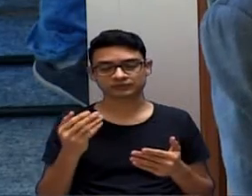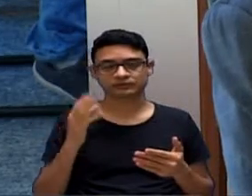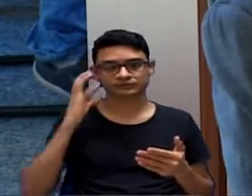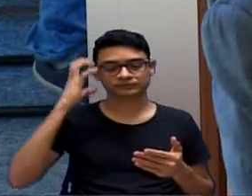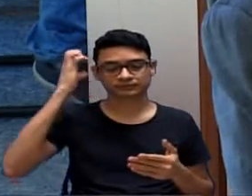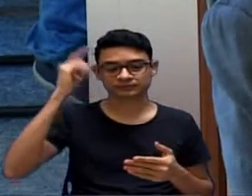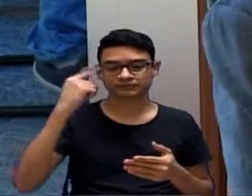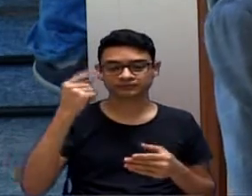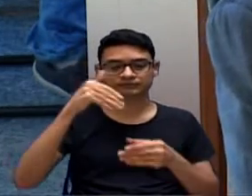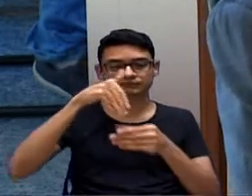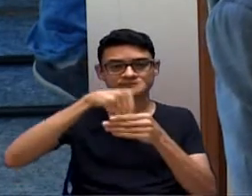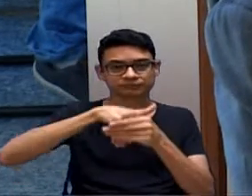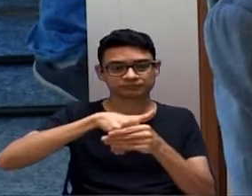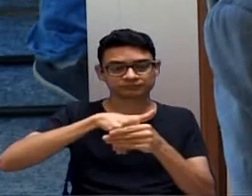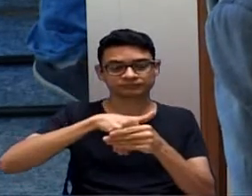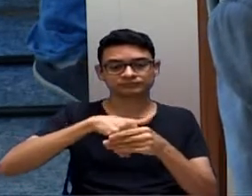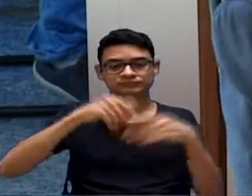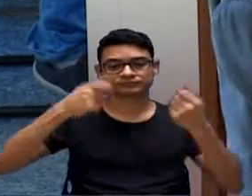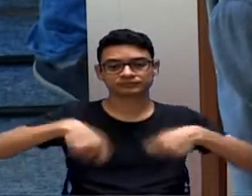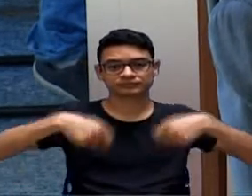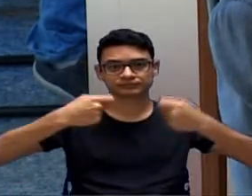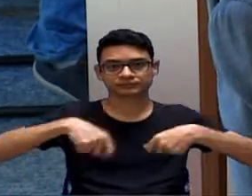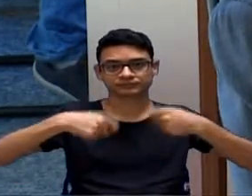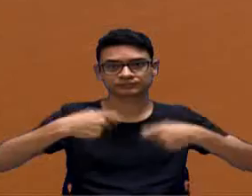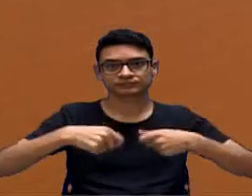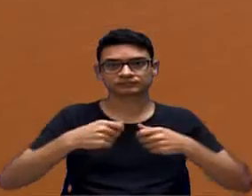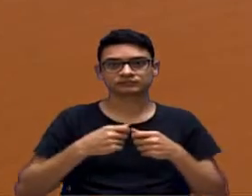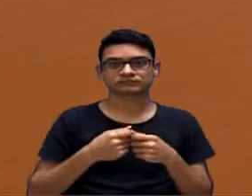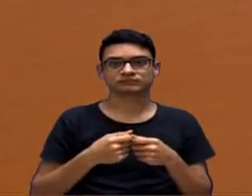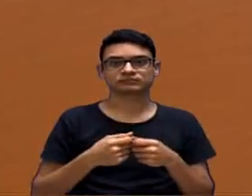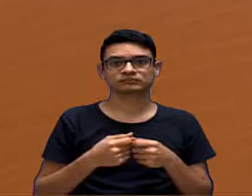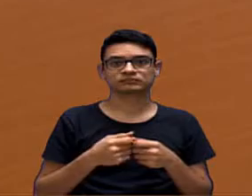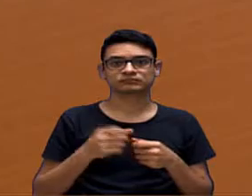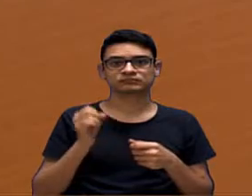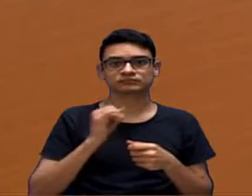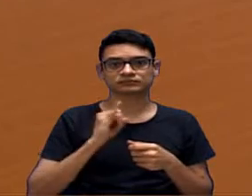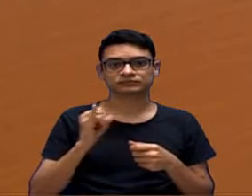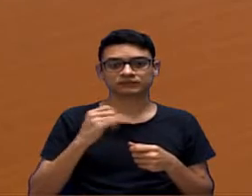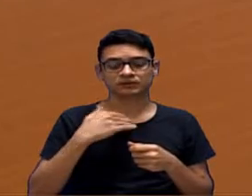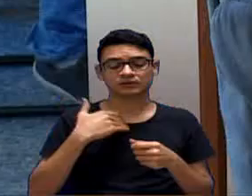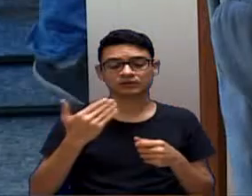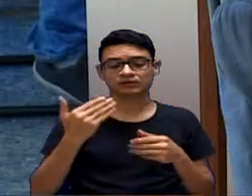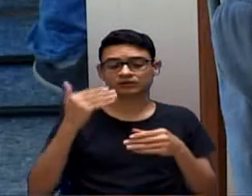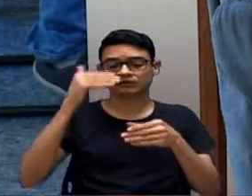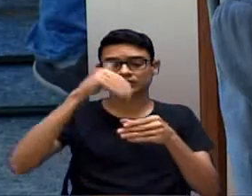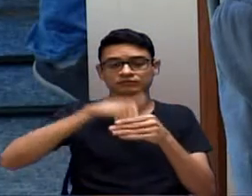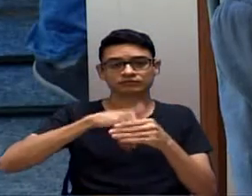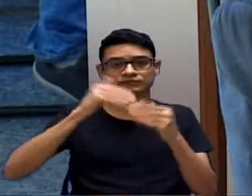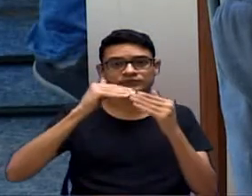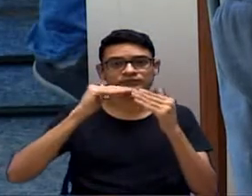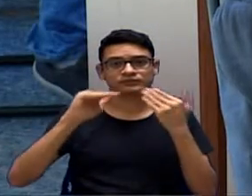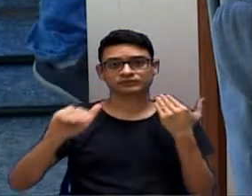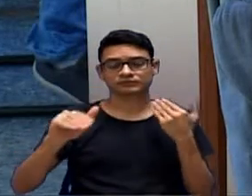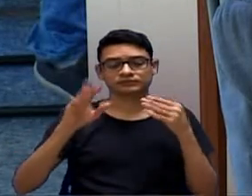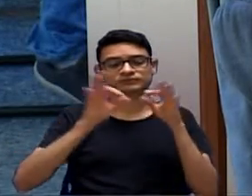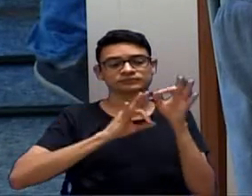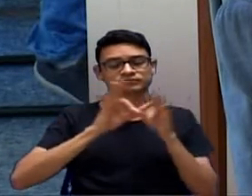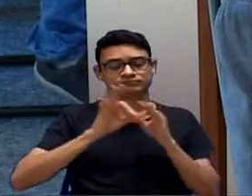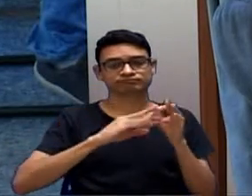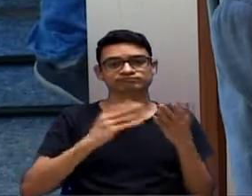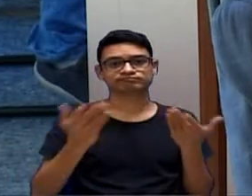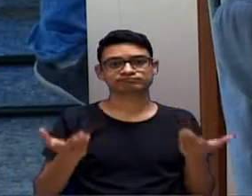a votação primeiro para a retirada e depois a votação do projeto.